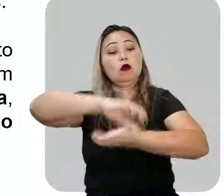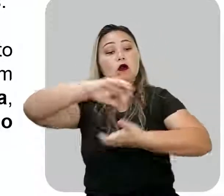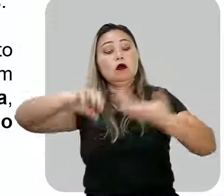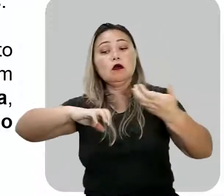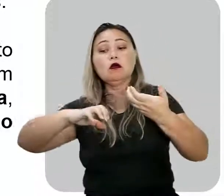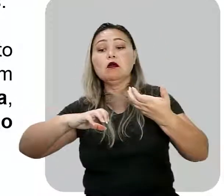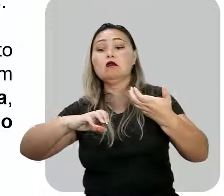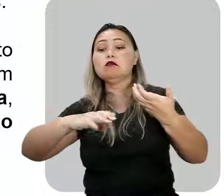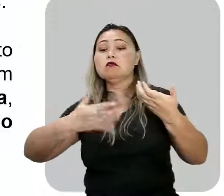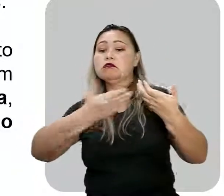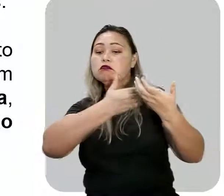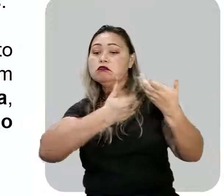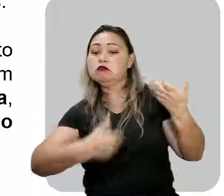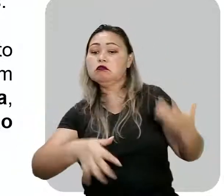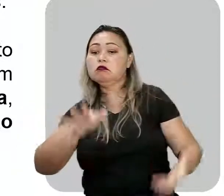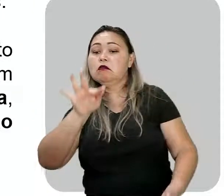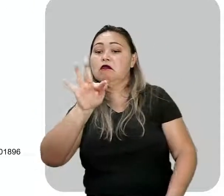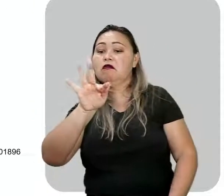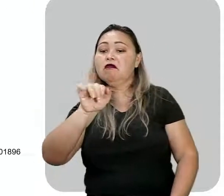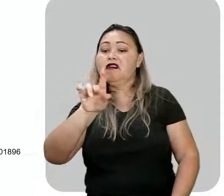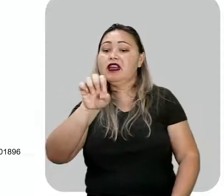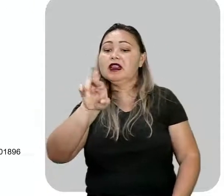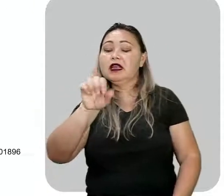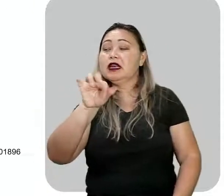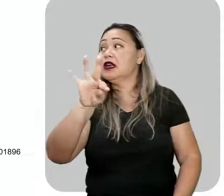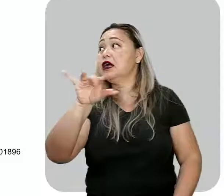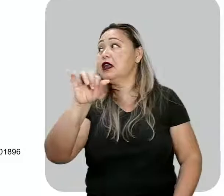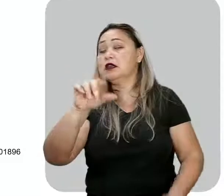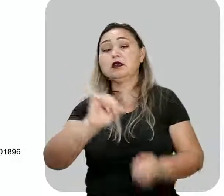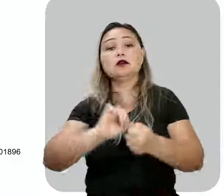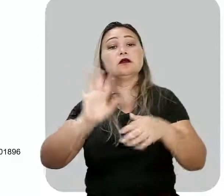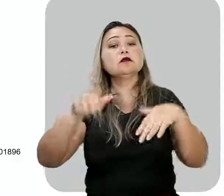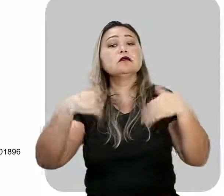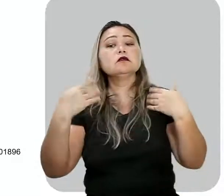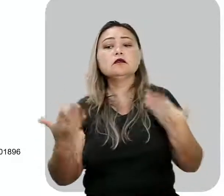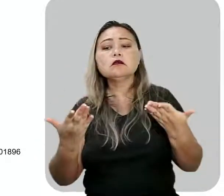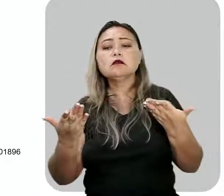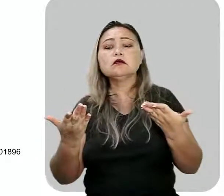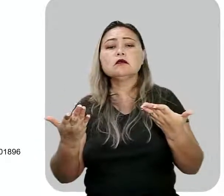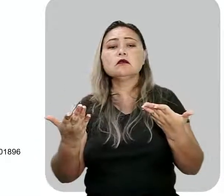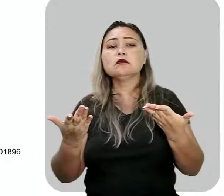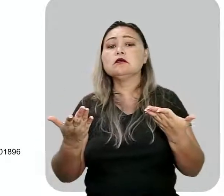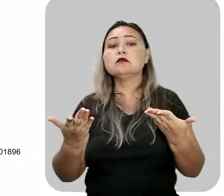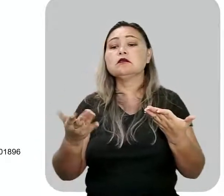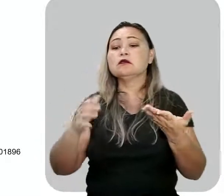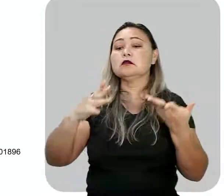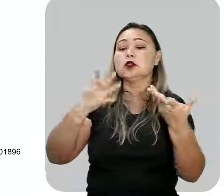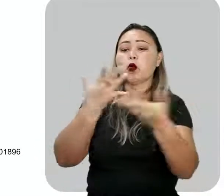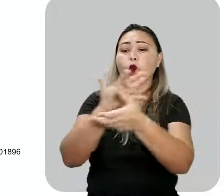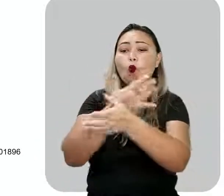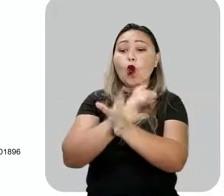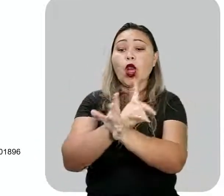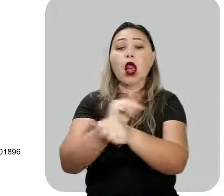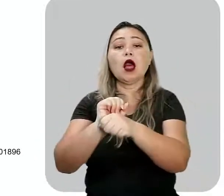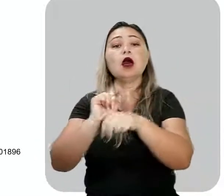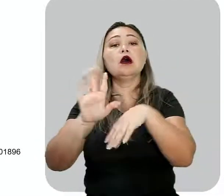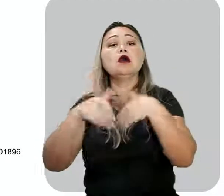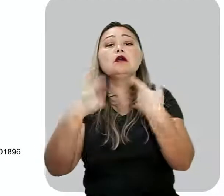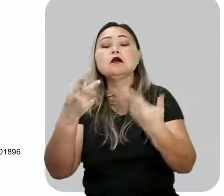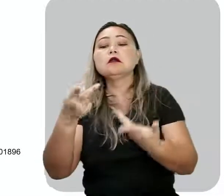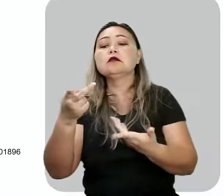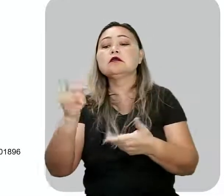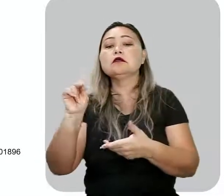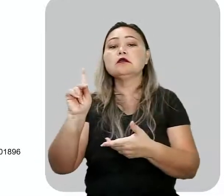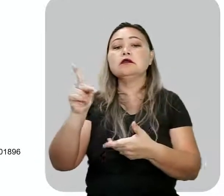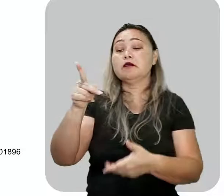a revolução federalista. Agora vamos aí de sertões, os